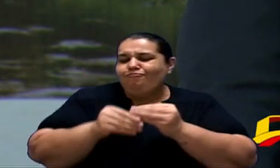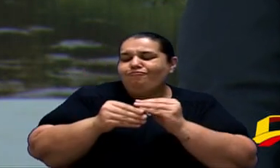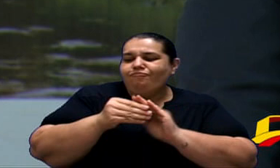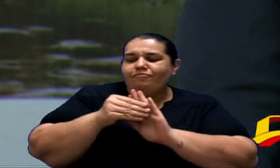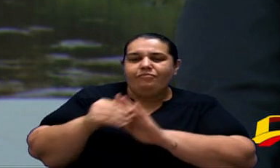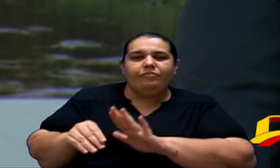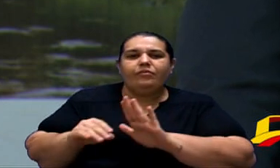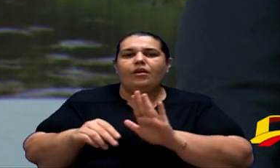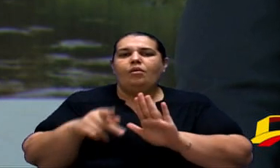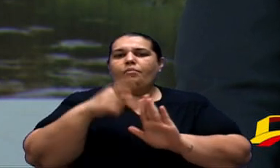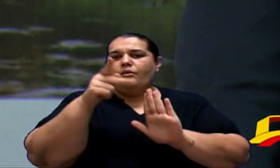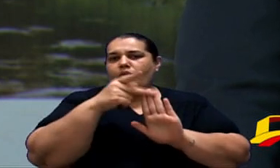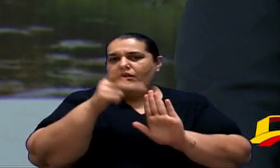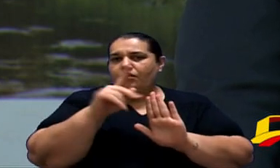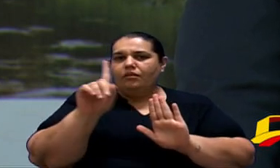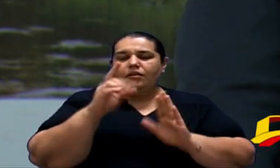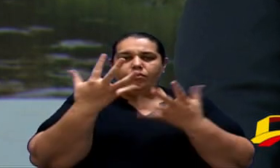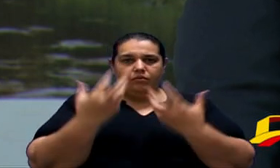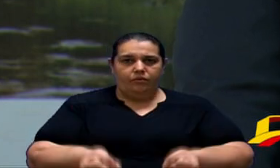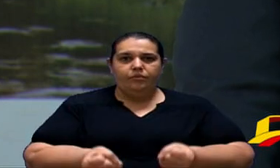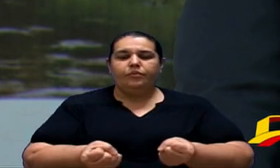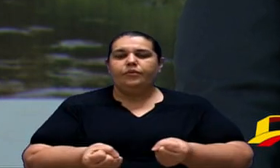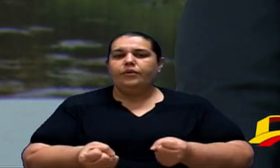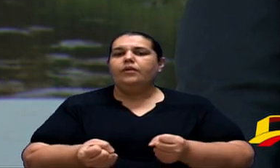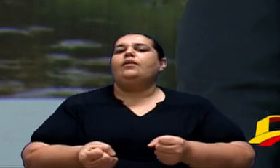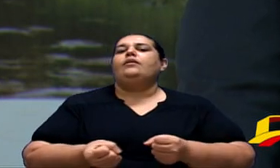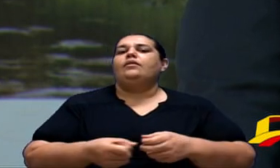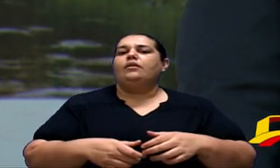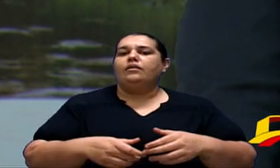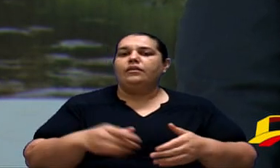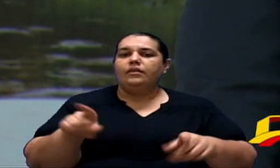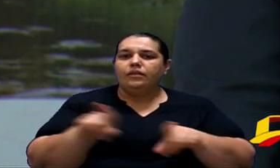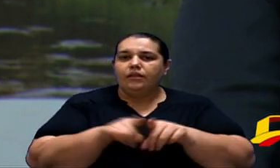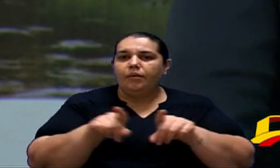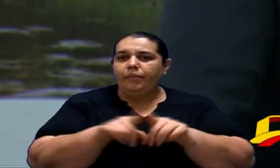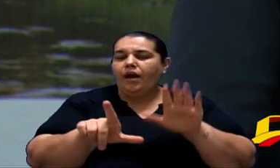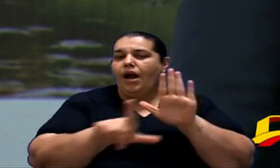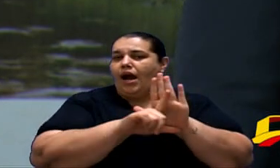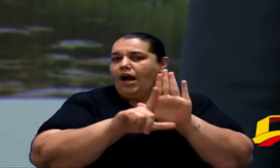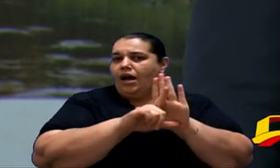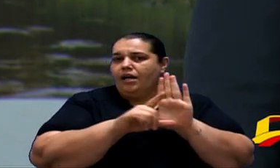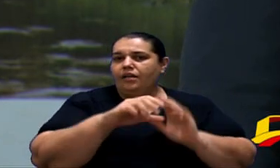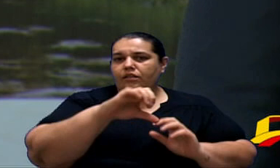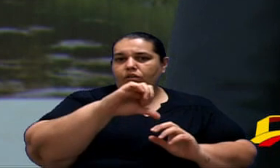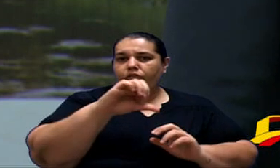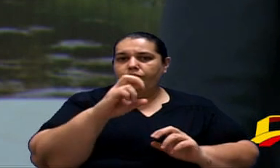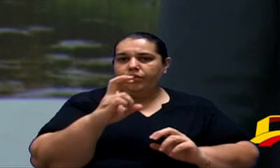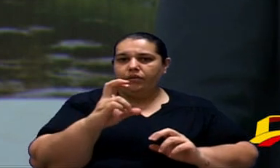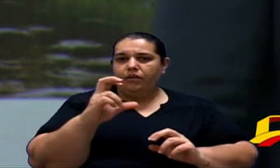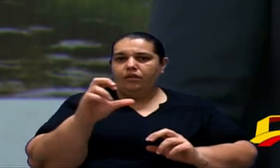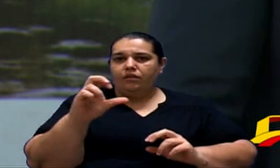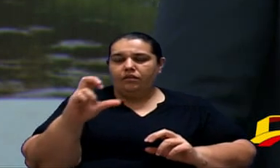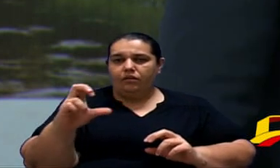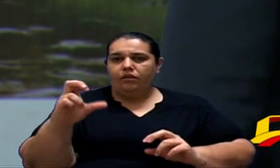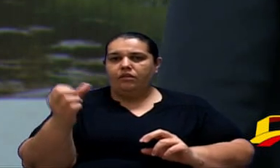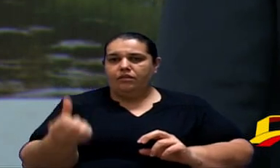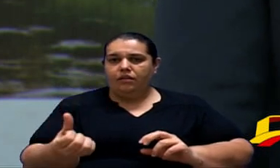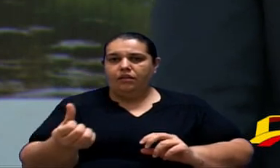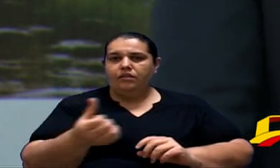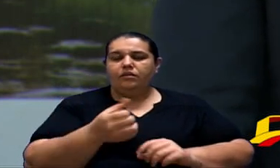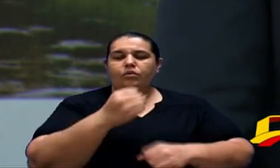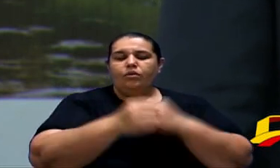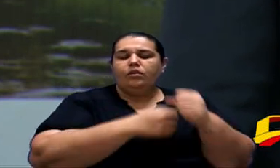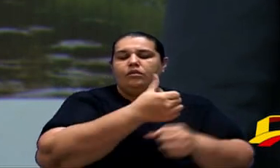alguma seja tal projeto aprovado garantindo assim a manutenção da lei 9.556 de 2000